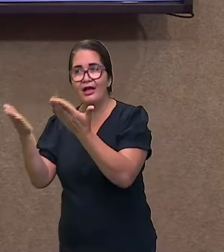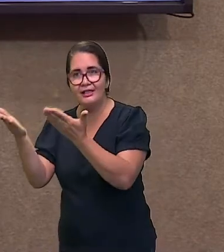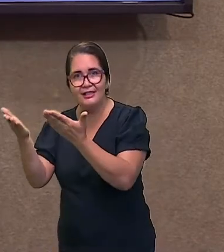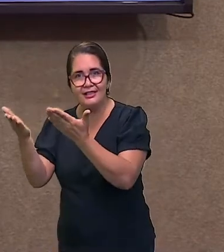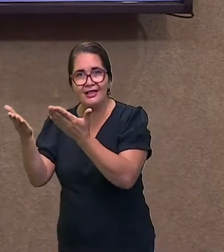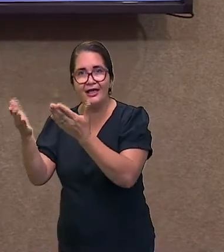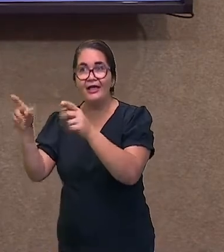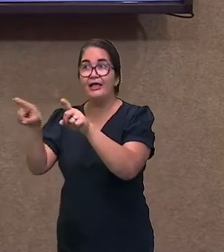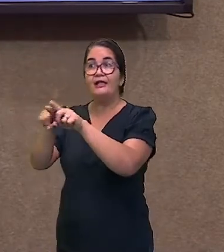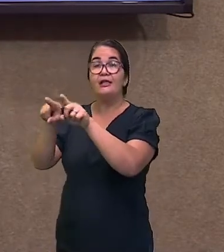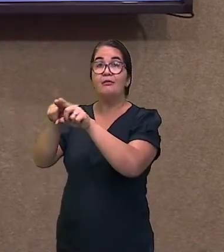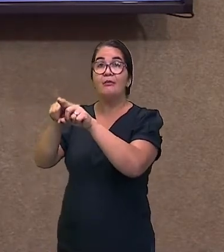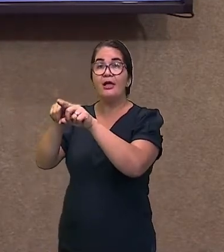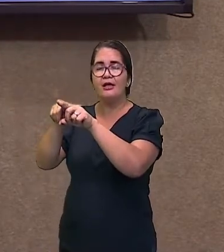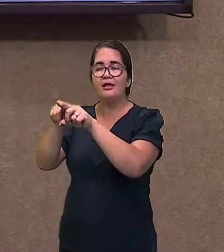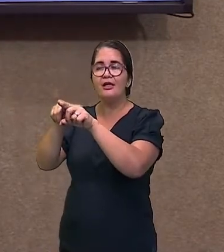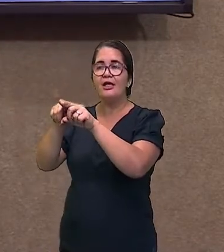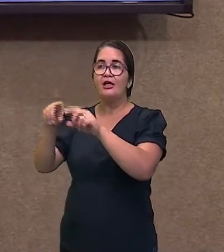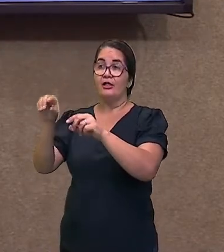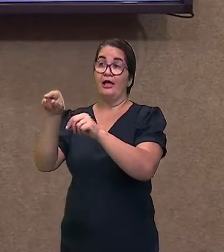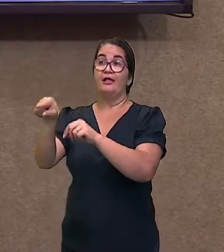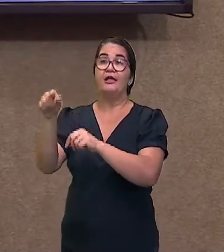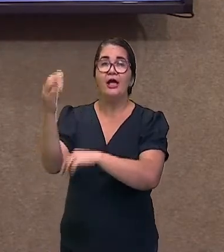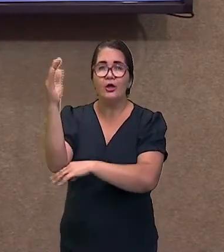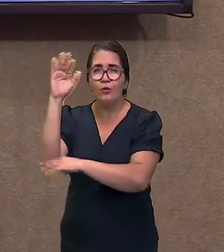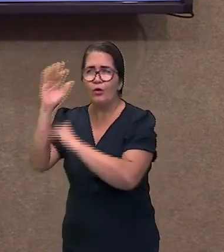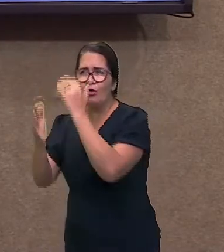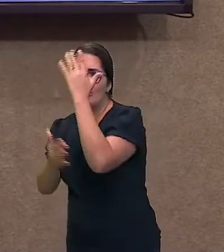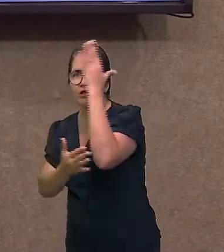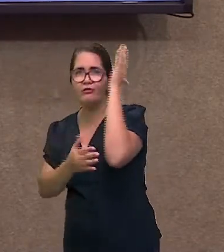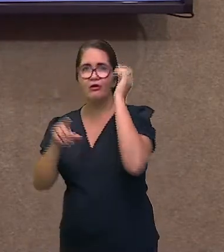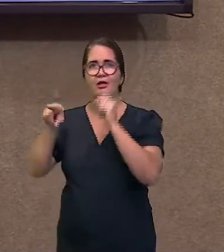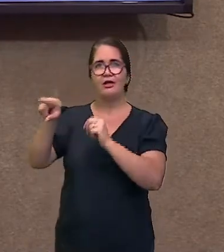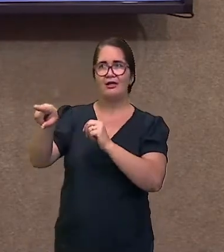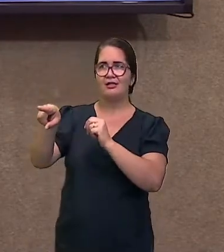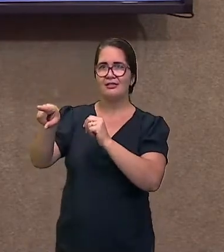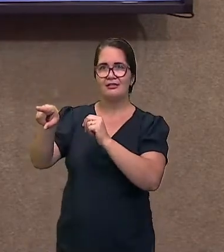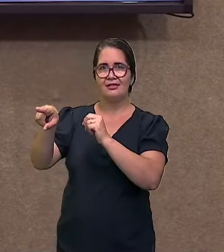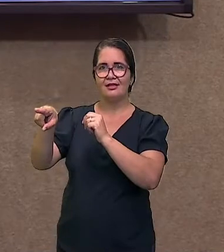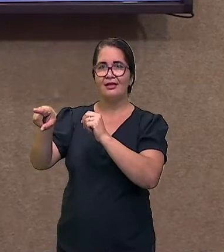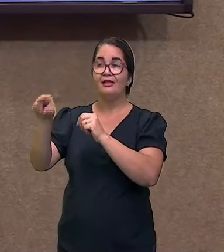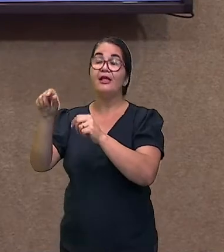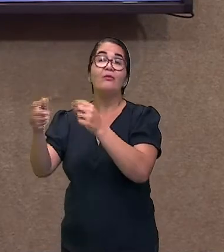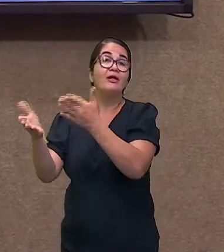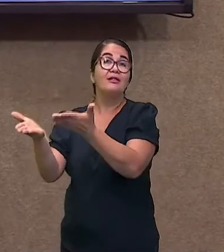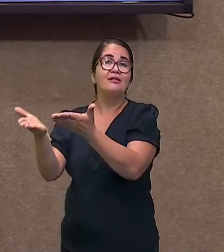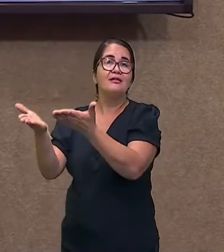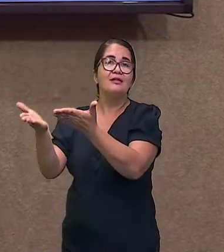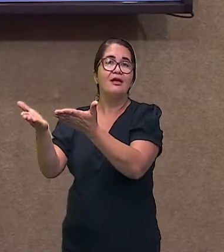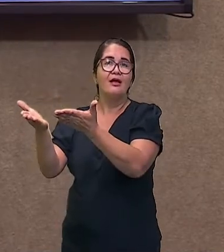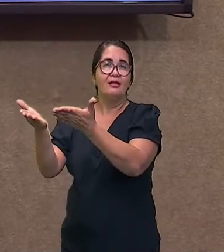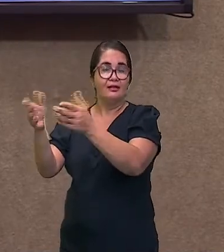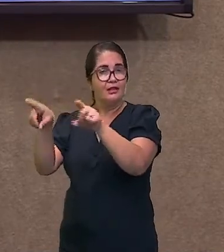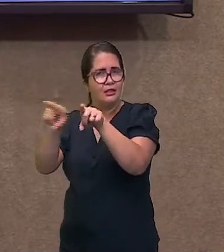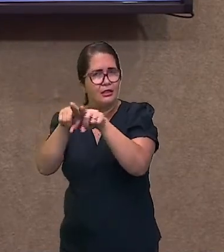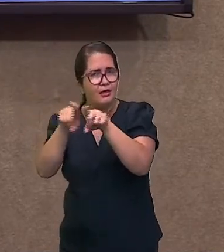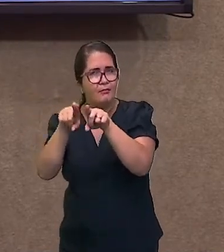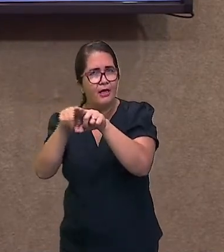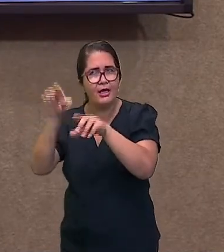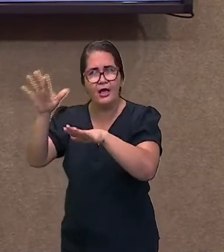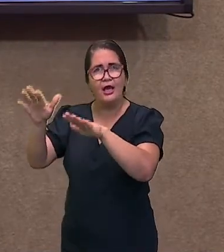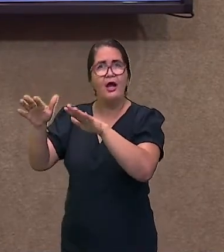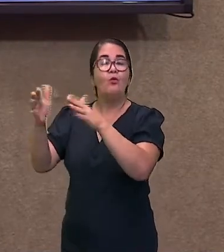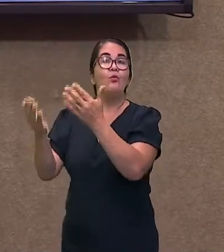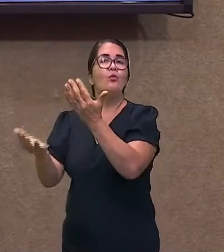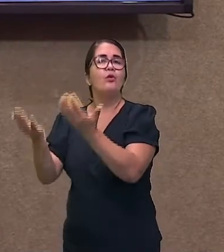a comunidade onde ela está inserida e fazer com que as coisas aconteçam de maneira equilibrada. Por